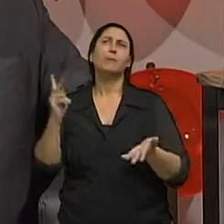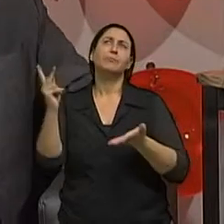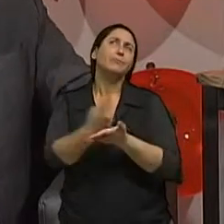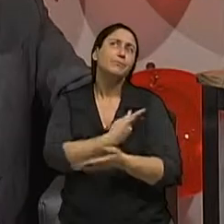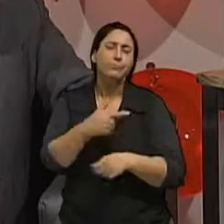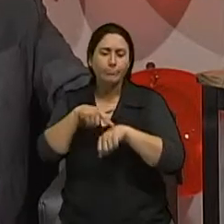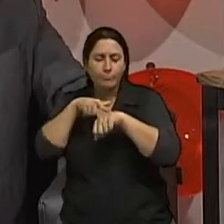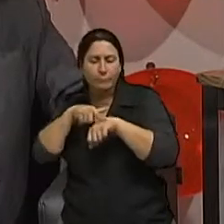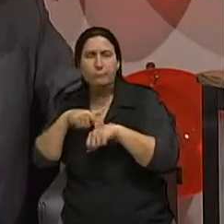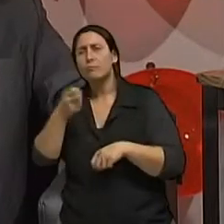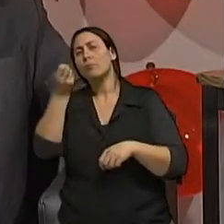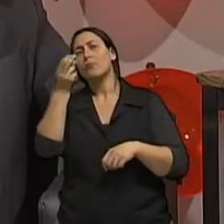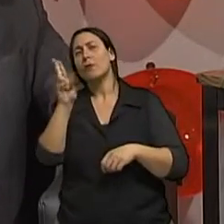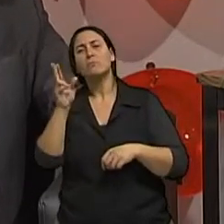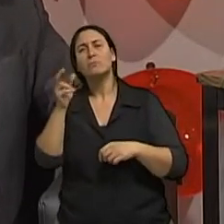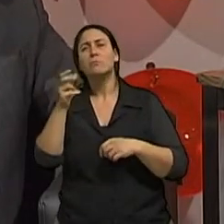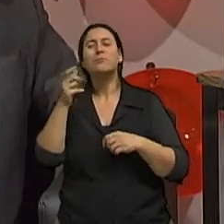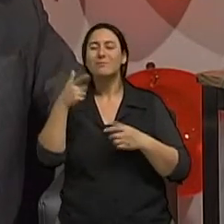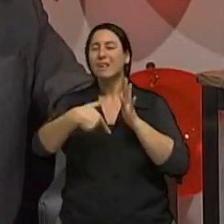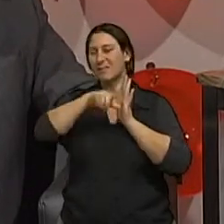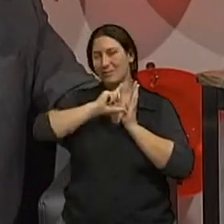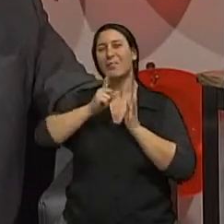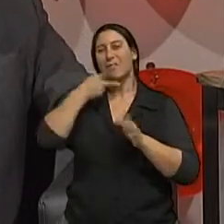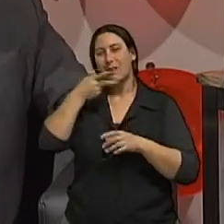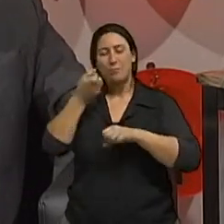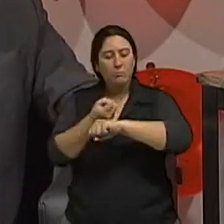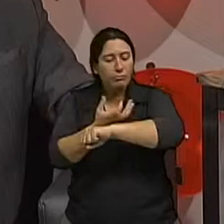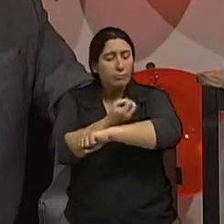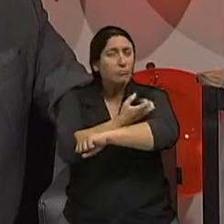mudança de coloração como a gente comentou anteriormente